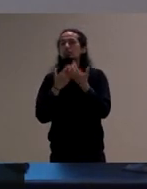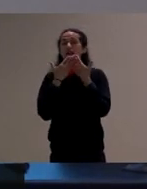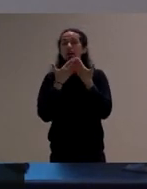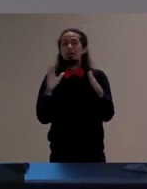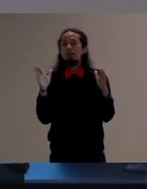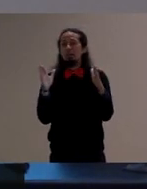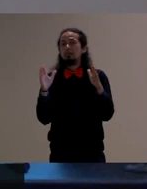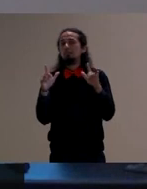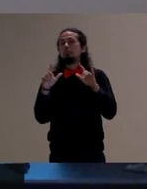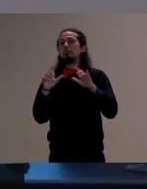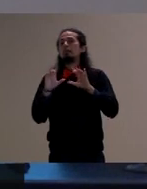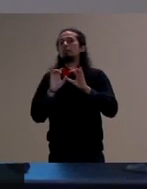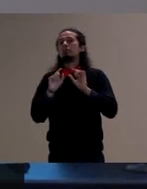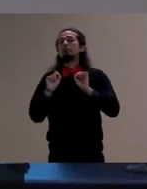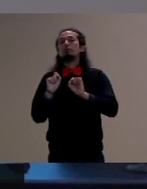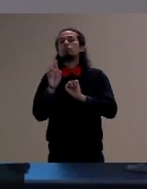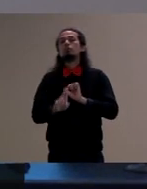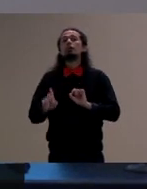brincadeiras